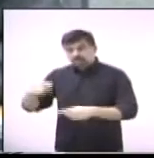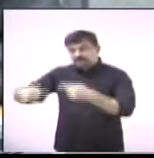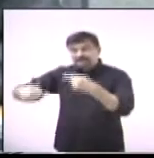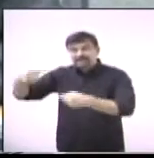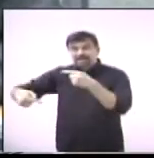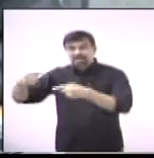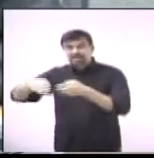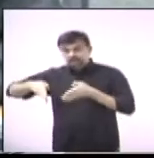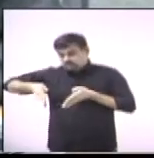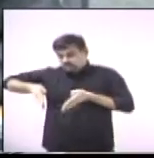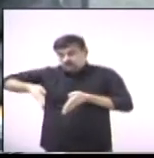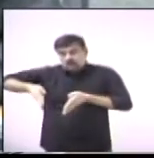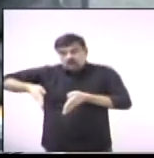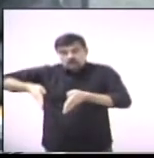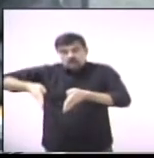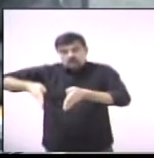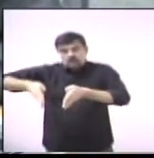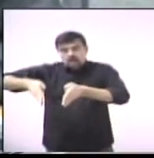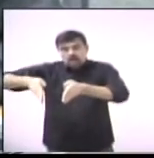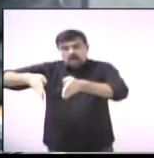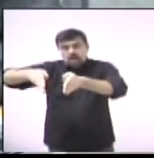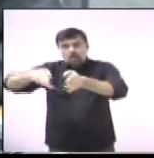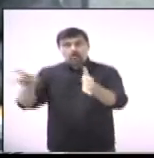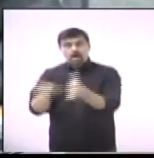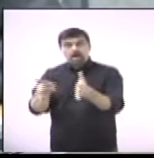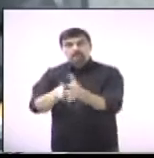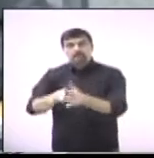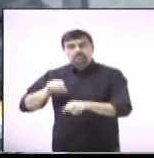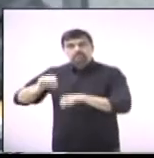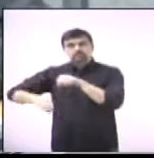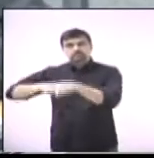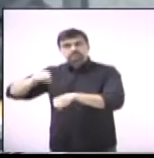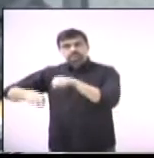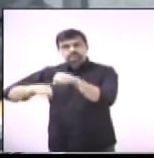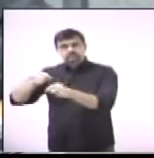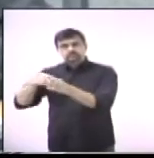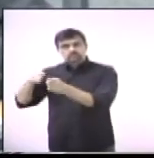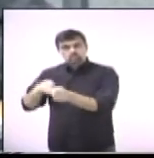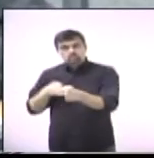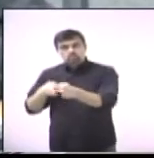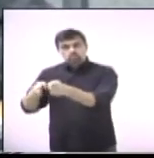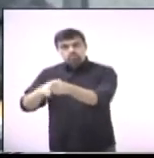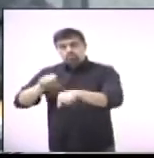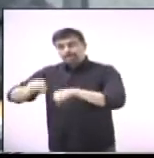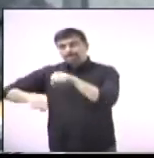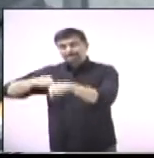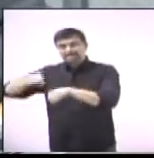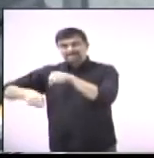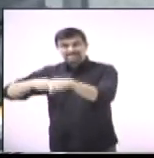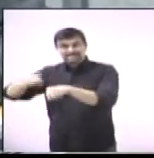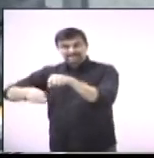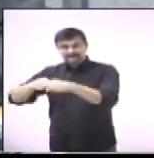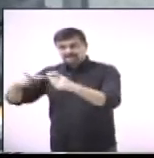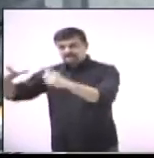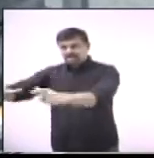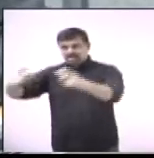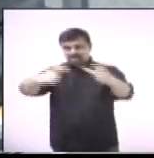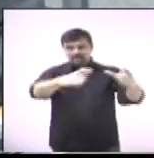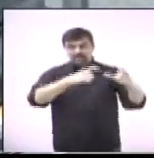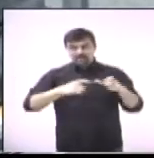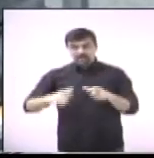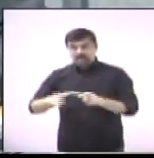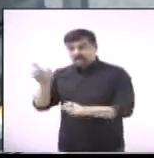ciclovias, que se crie um projeto interligando os bairros em Paulínia, para que os